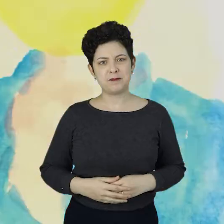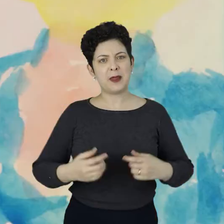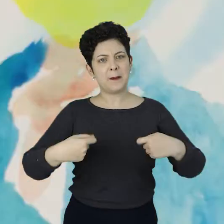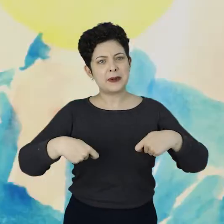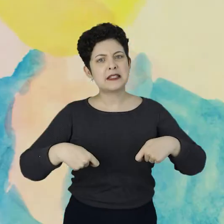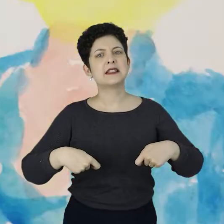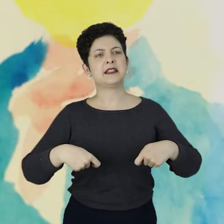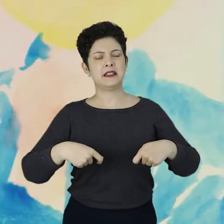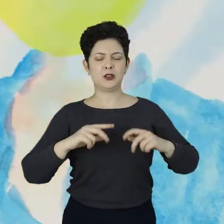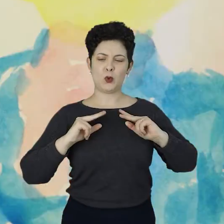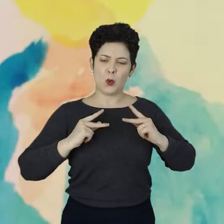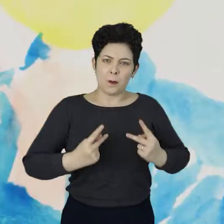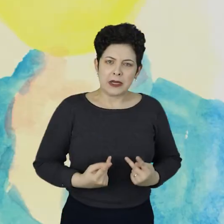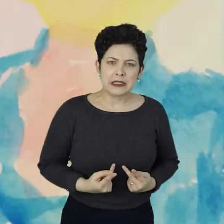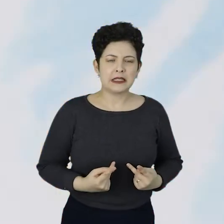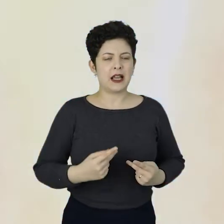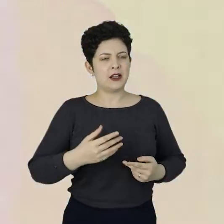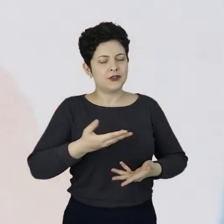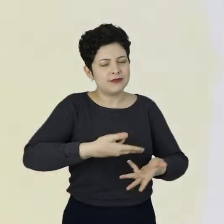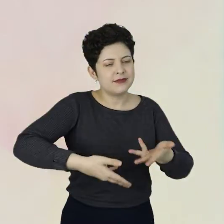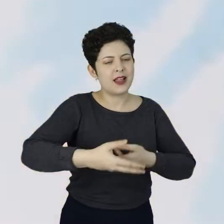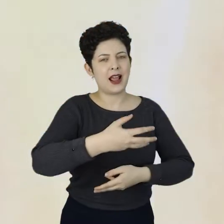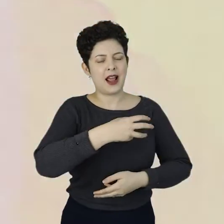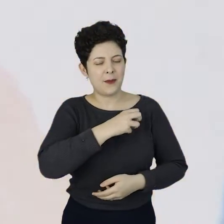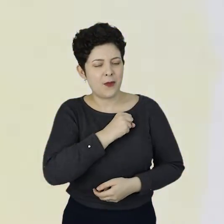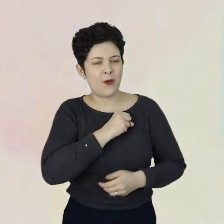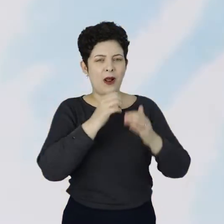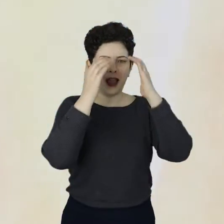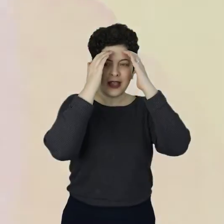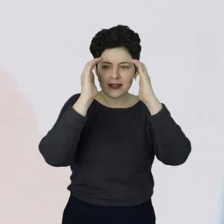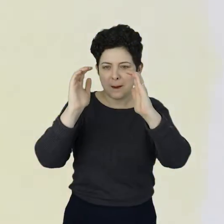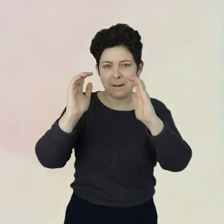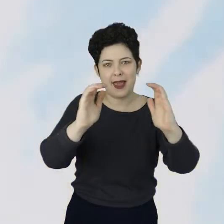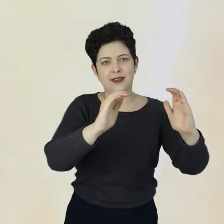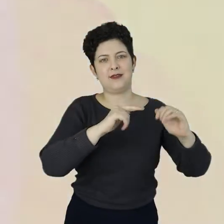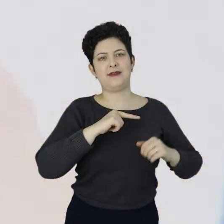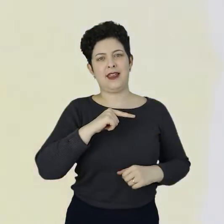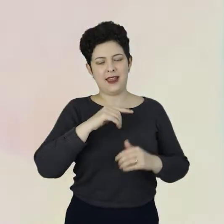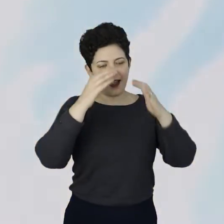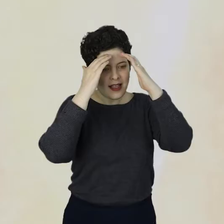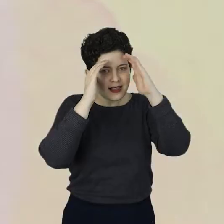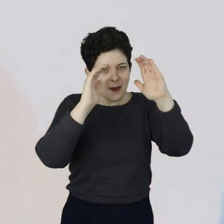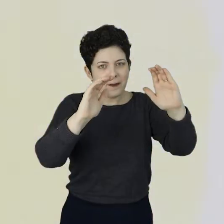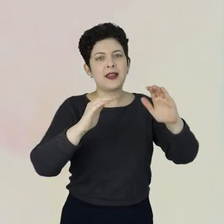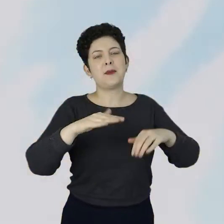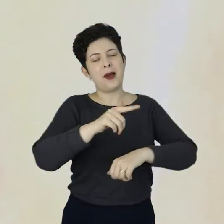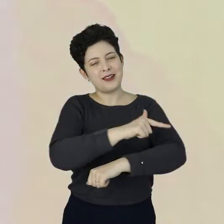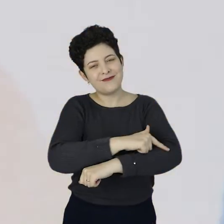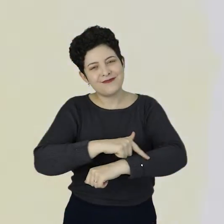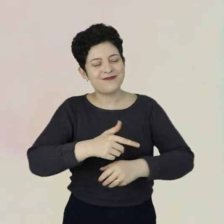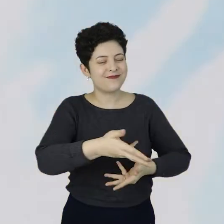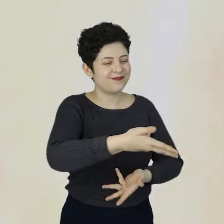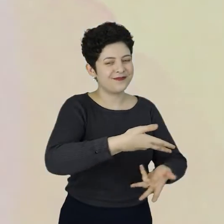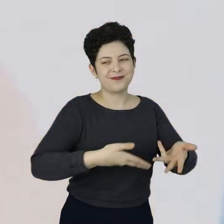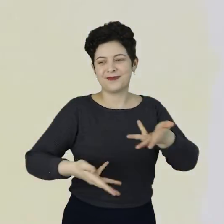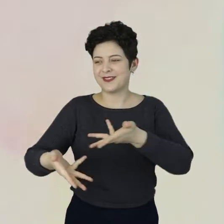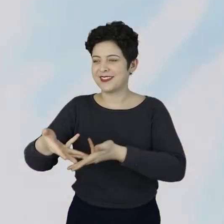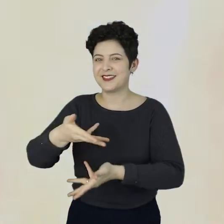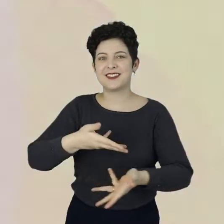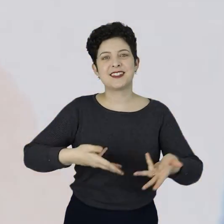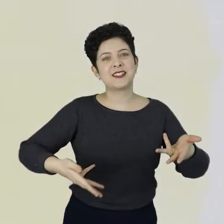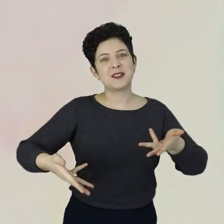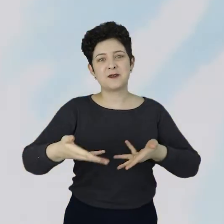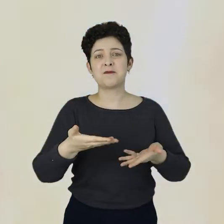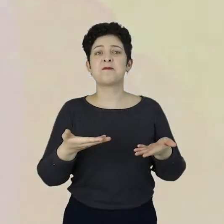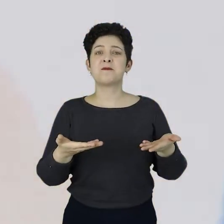Eu acho que deveria haver mais humanidade, mais amor, mais respeito. E procurar serem mais gentis umas com as